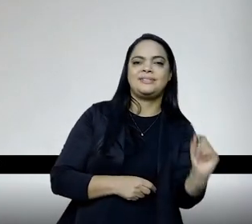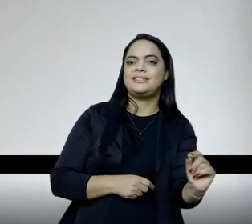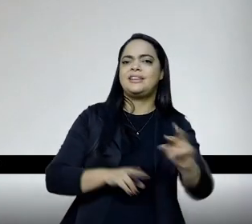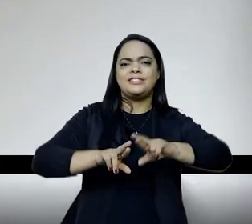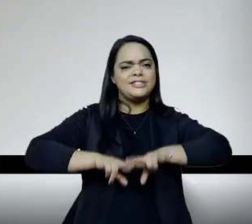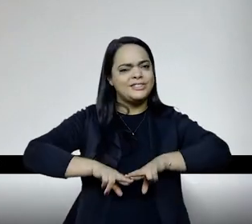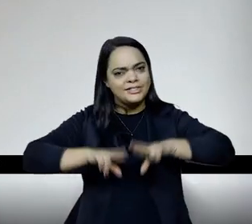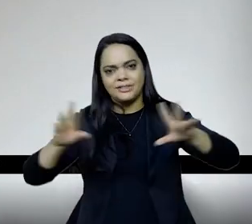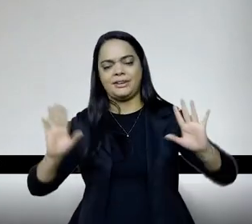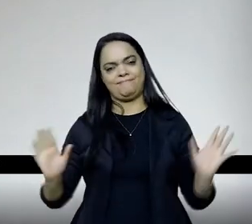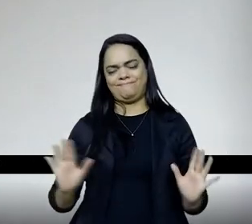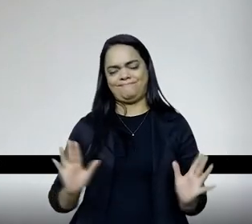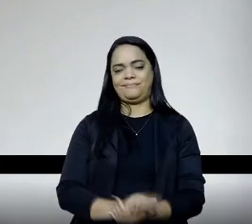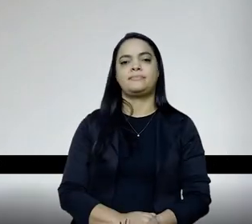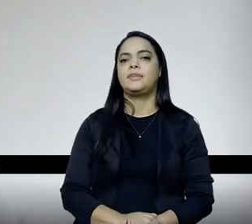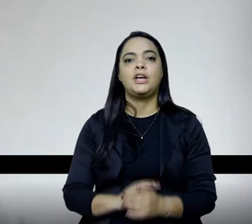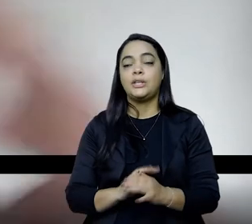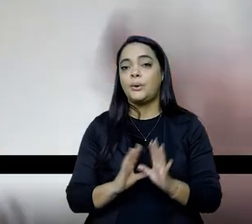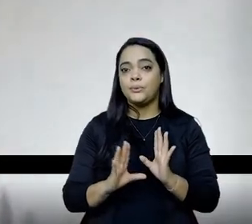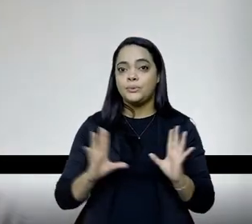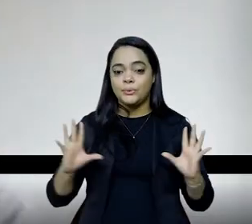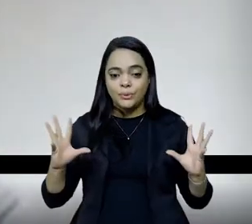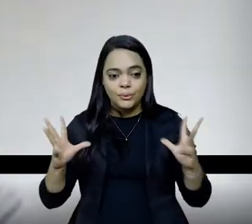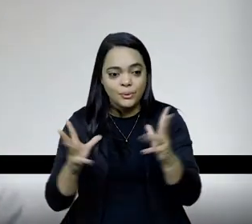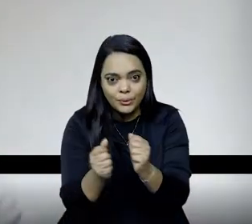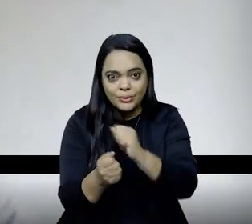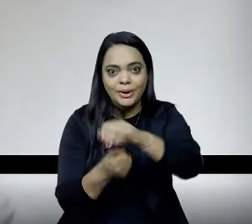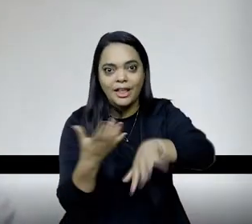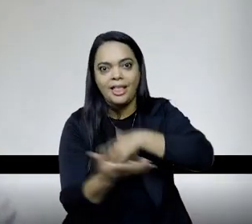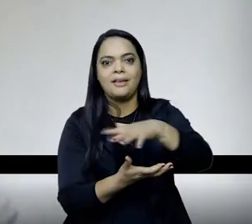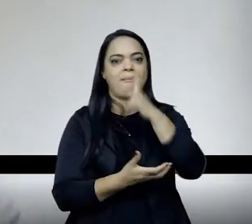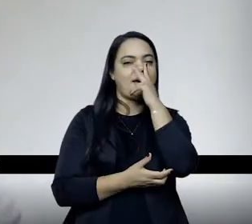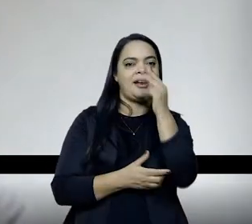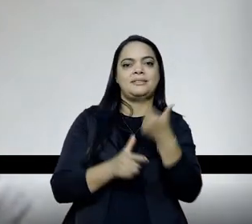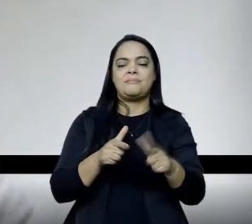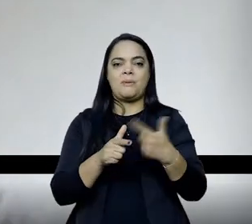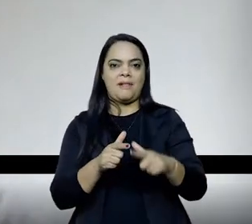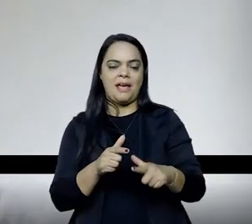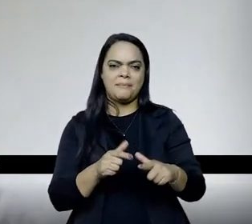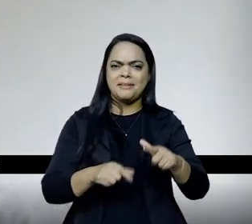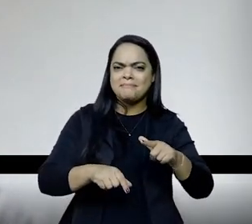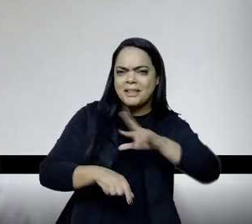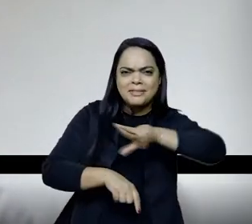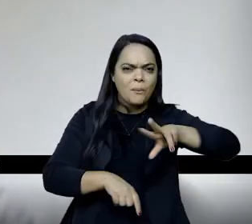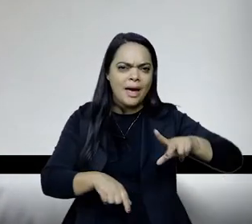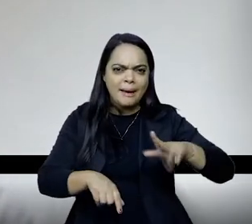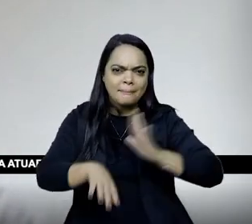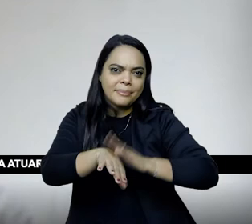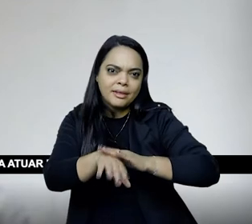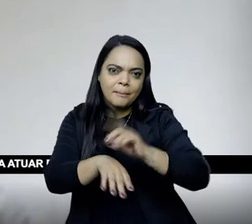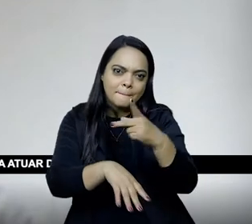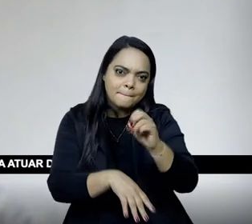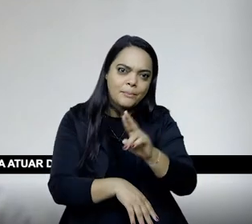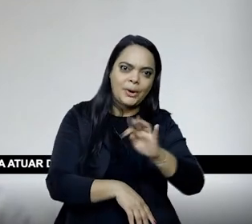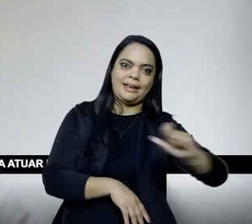distinta de outros momentos. Tudo isso, junto e misturado, nos coloca problema, e não é problema do portal, no sentido